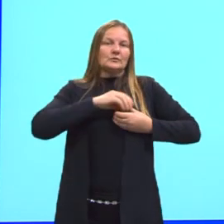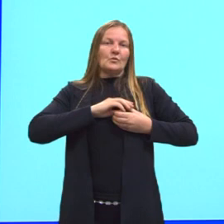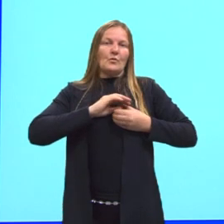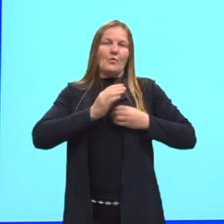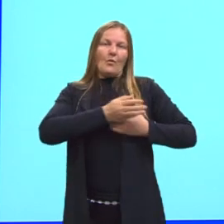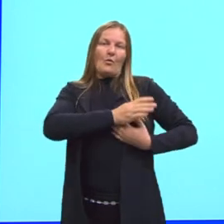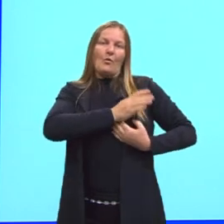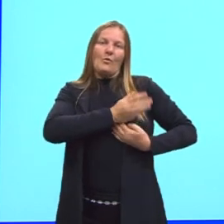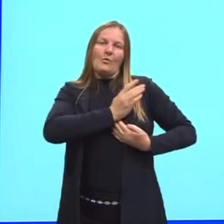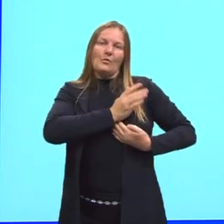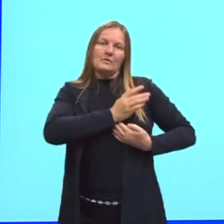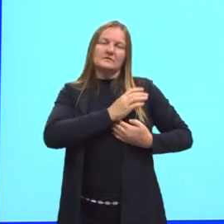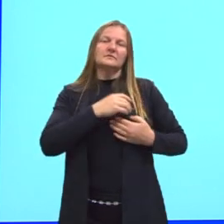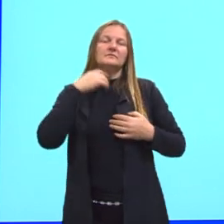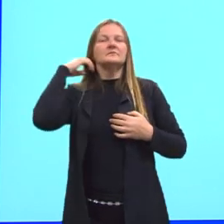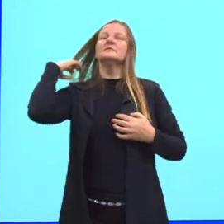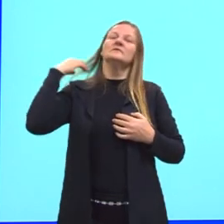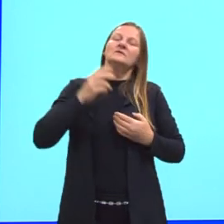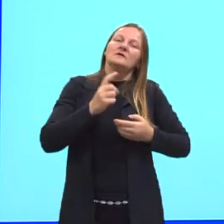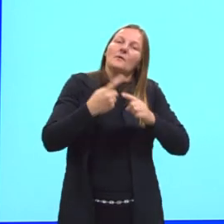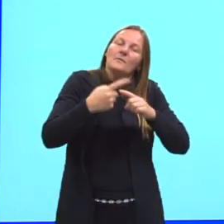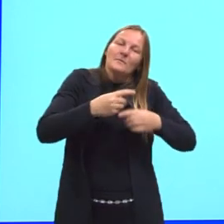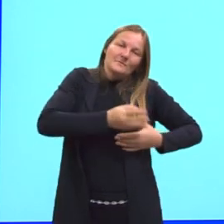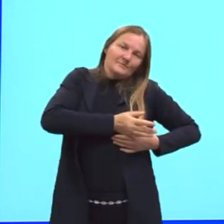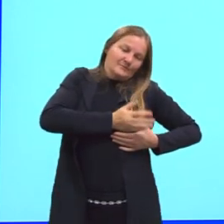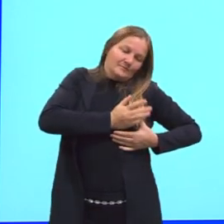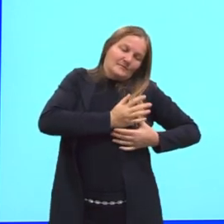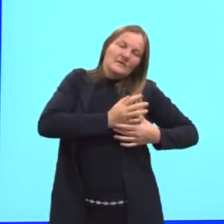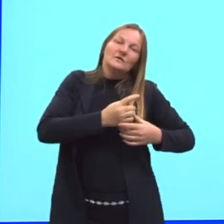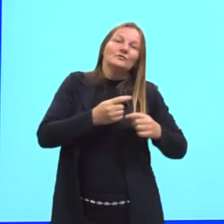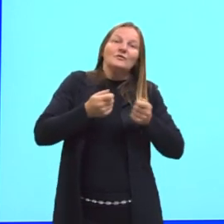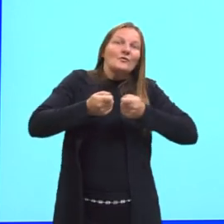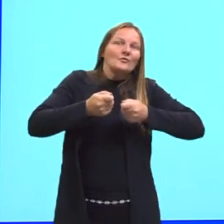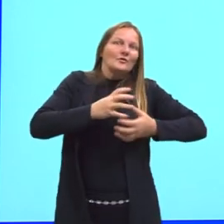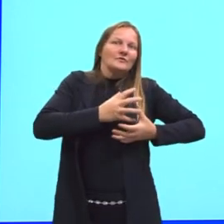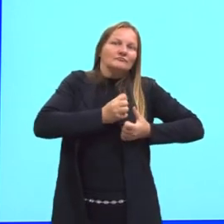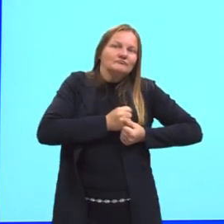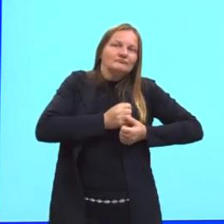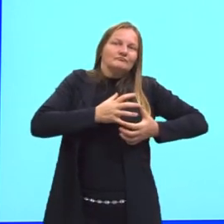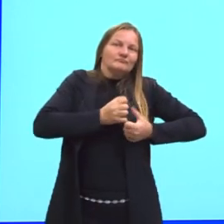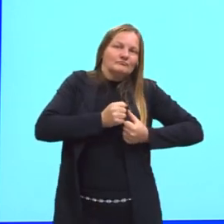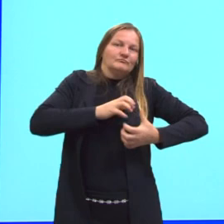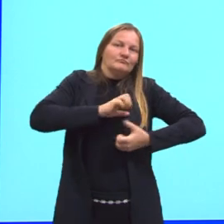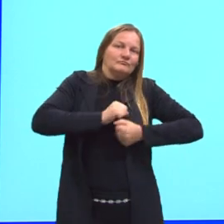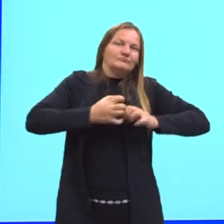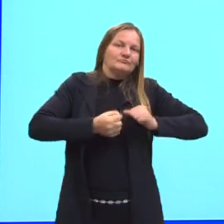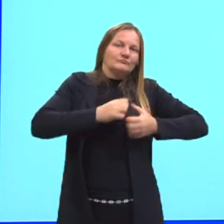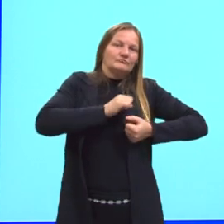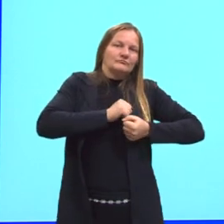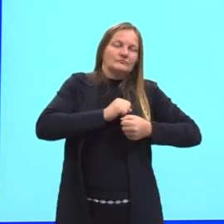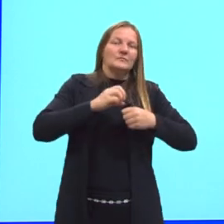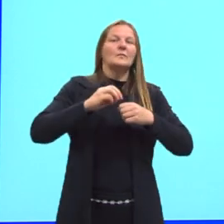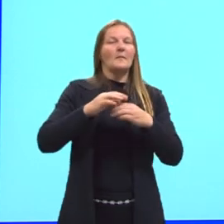coração ali, por exemplo. Certo? Então, nós temos esses três tipos de tecido muscular.